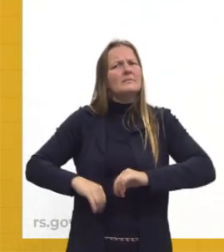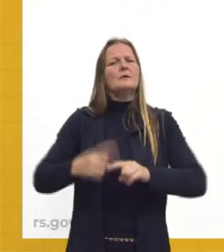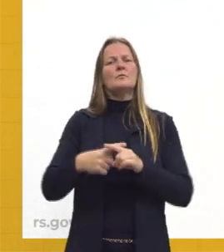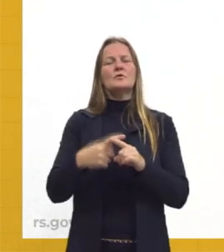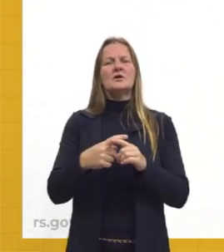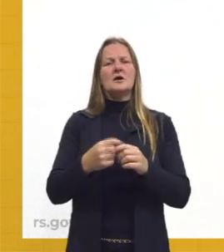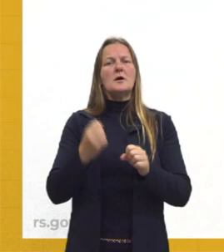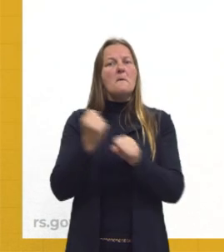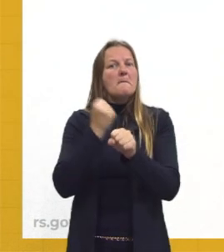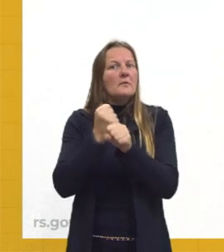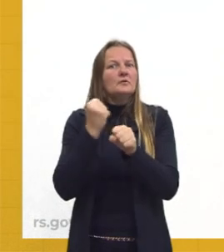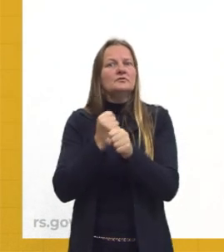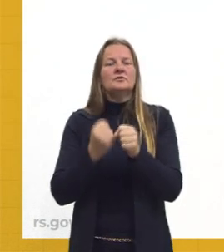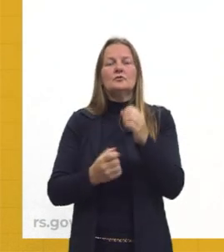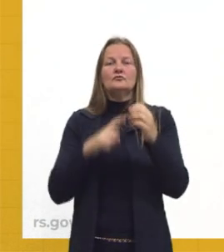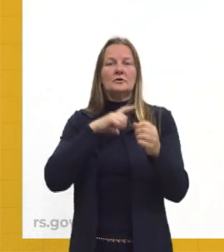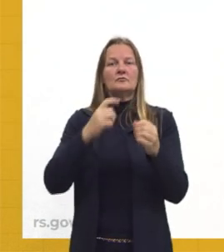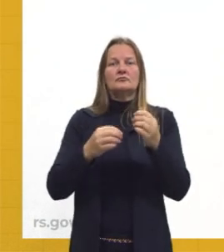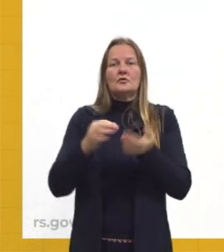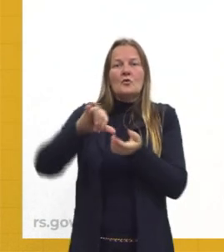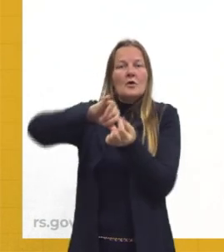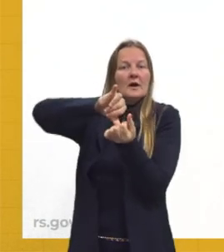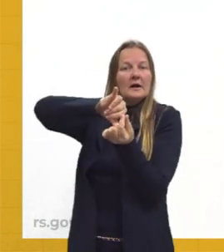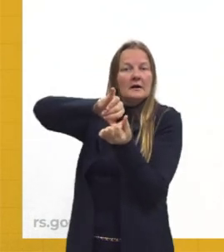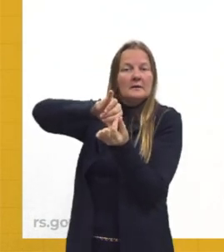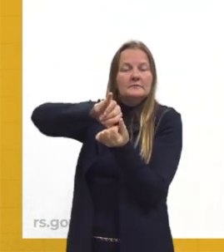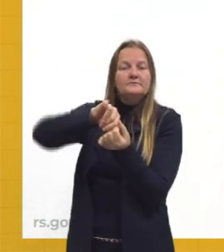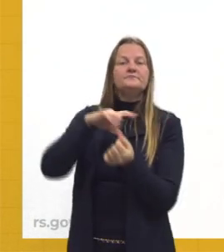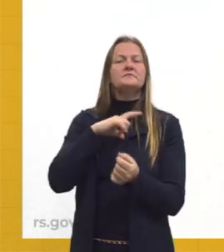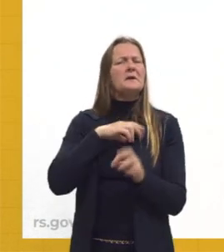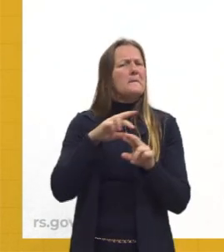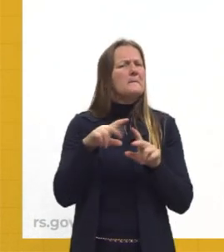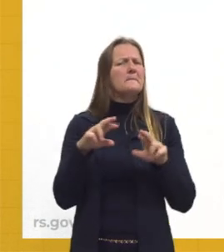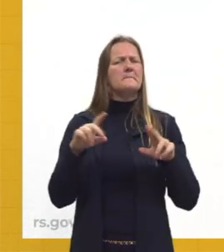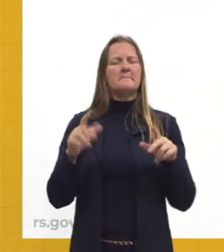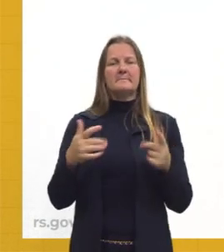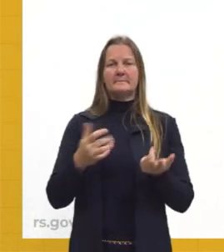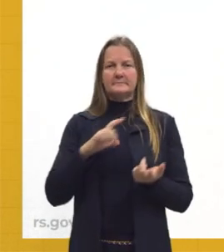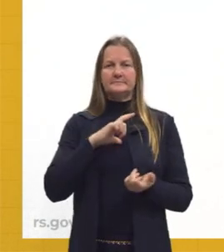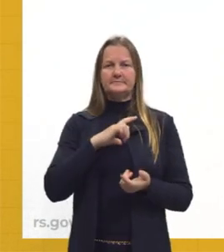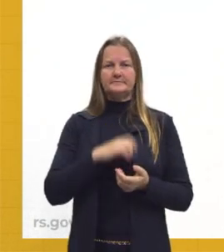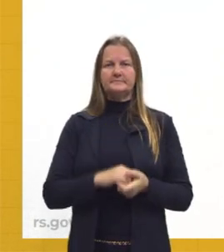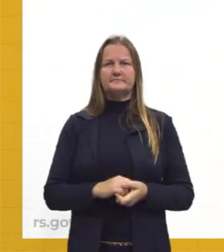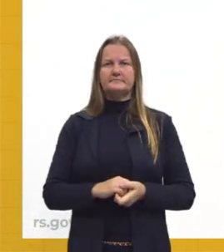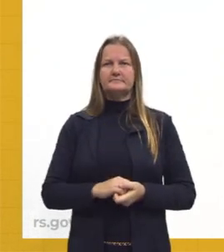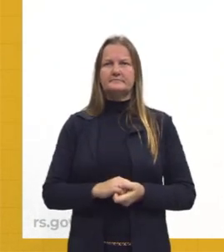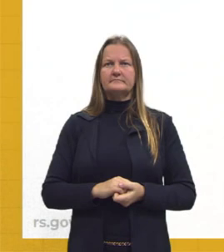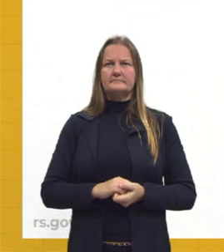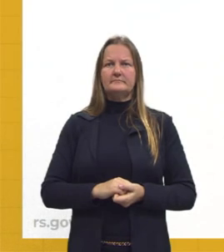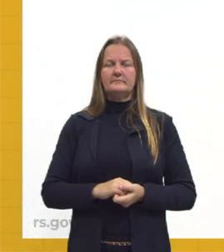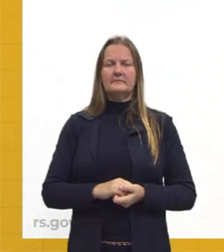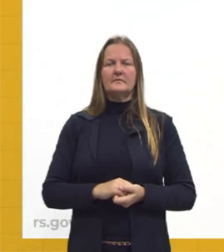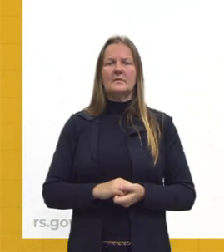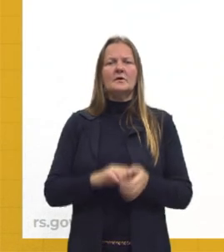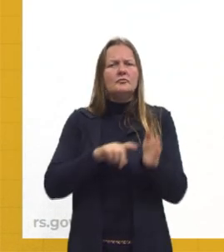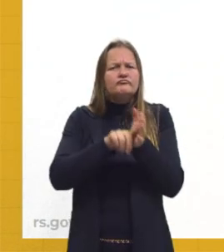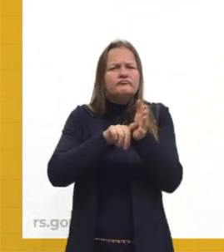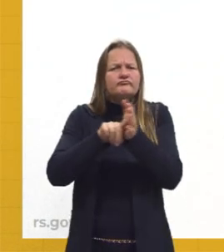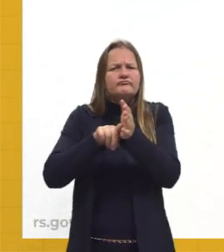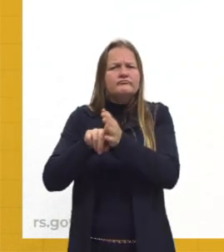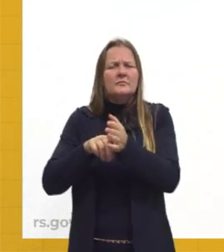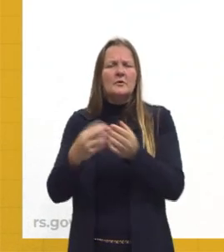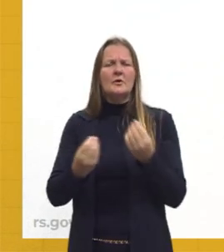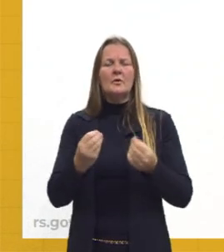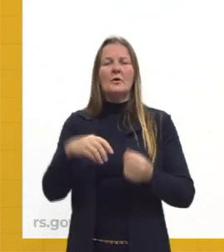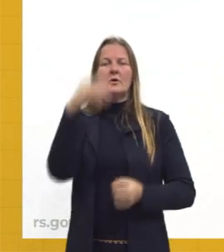de superprodução, o capitalismo está sendo questionado, né, aquela coisa